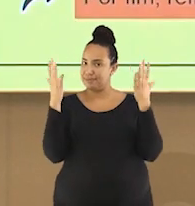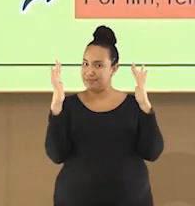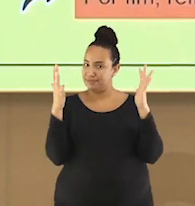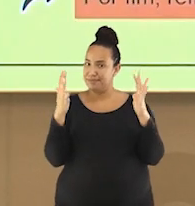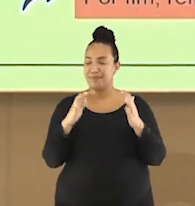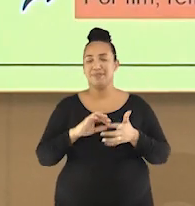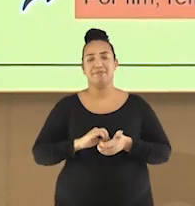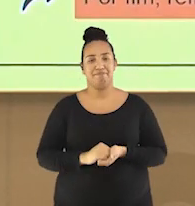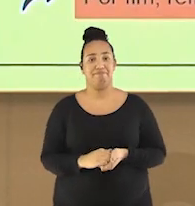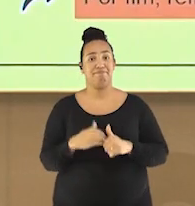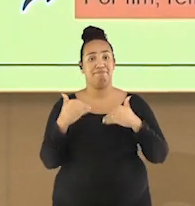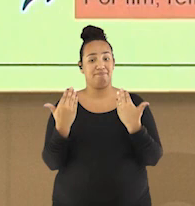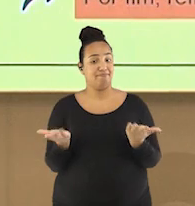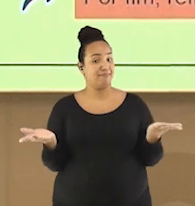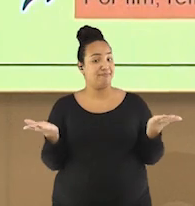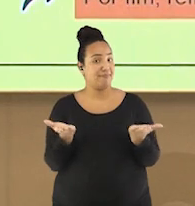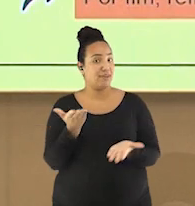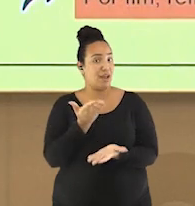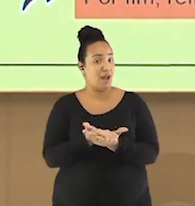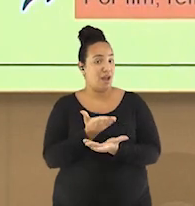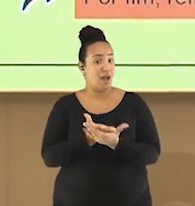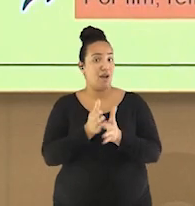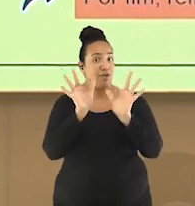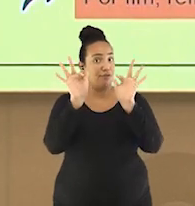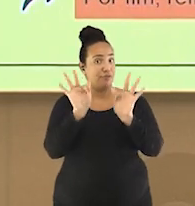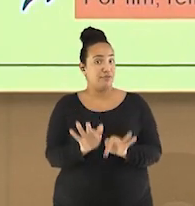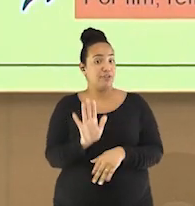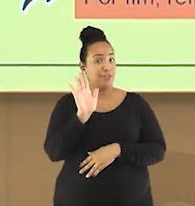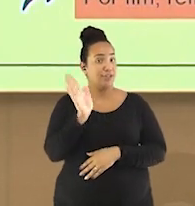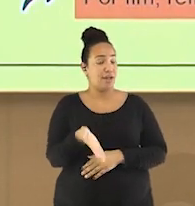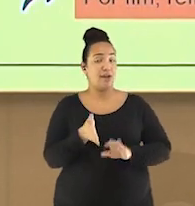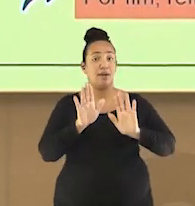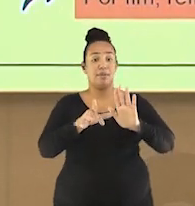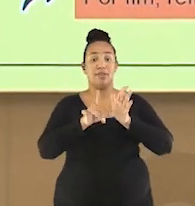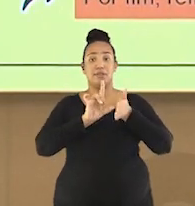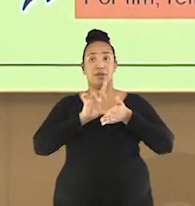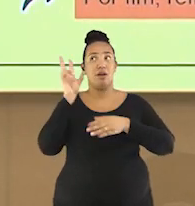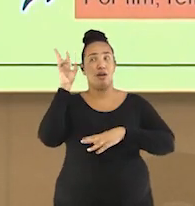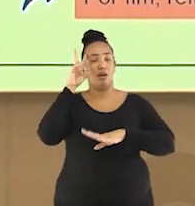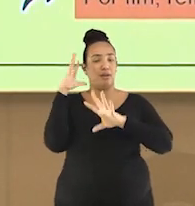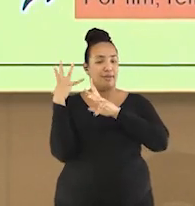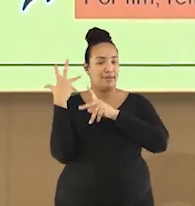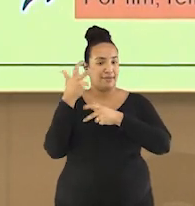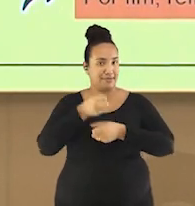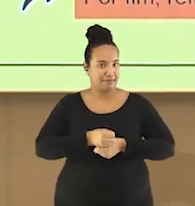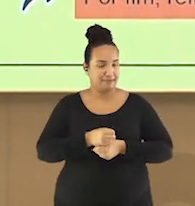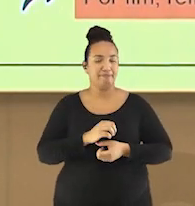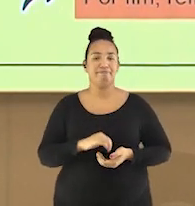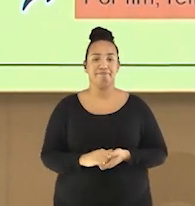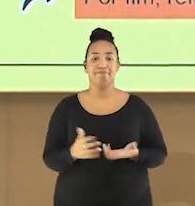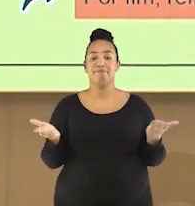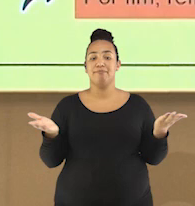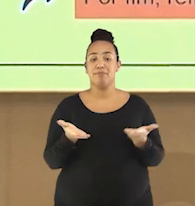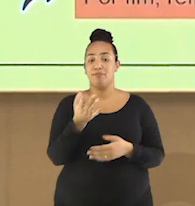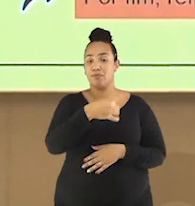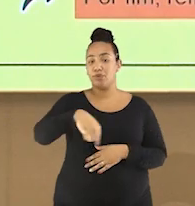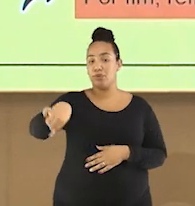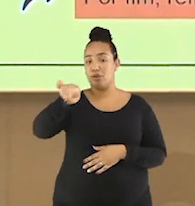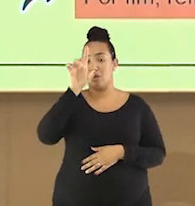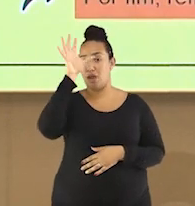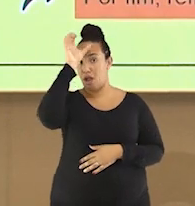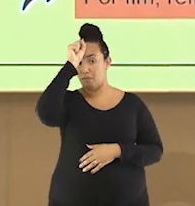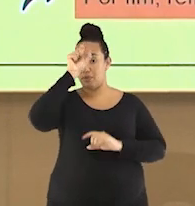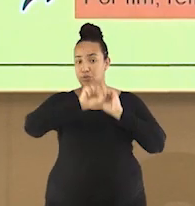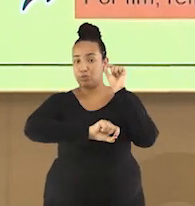a nossa aula está chegando ao fim. Mas antes, vamos lembrar o que aprendemos hoje? Na aula de hoje, aprendemos sobre